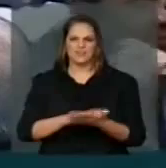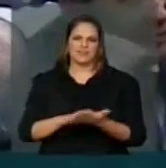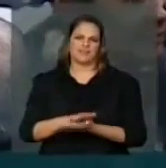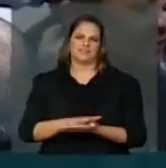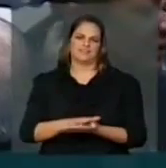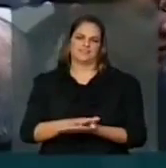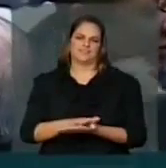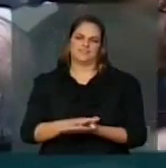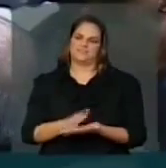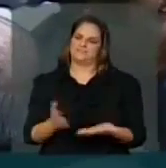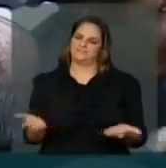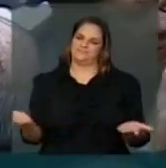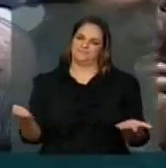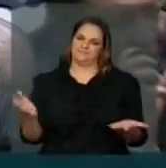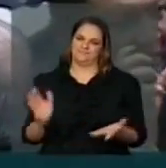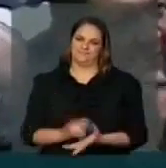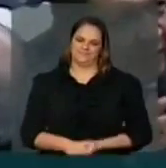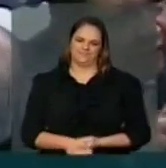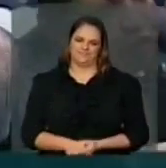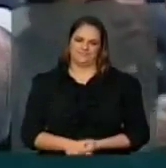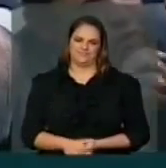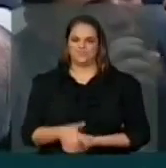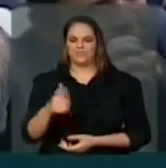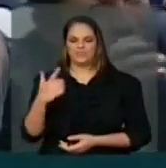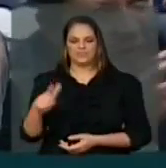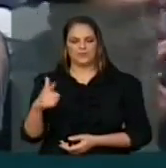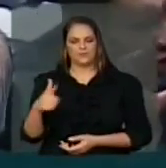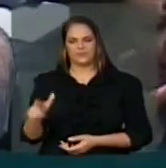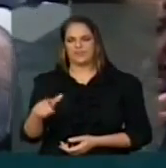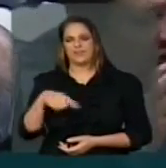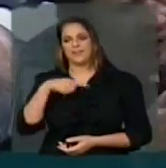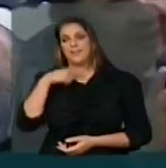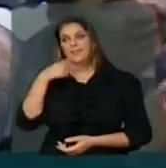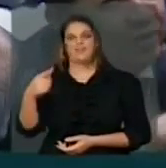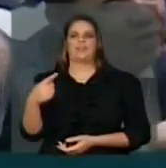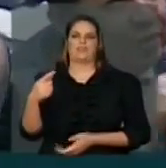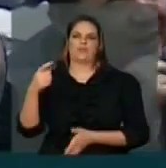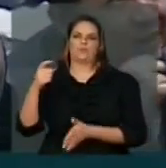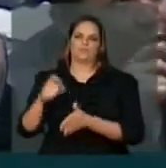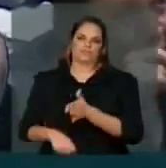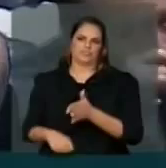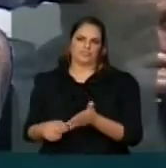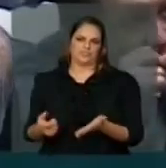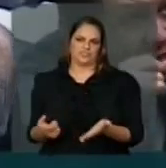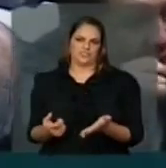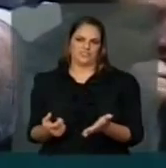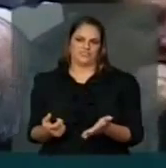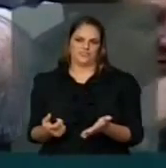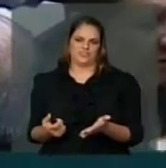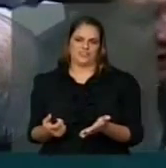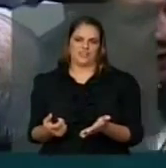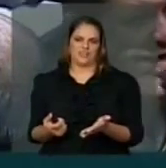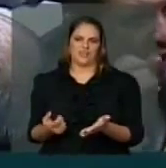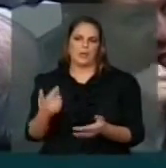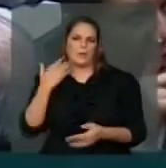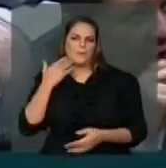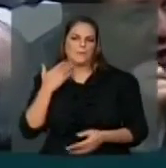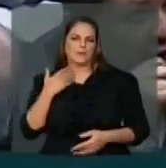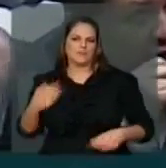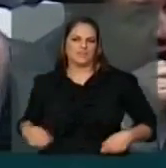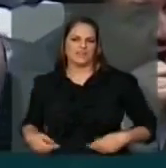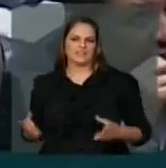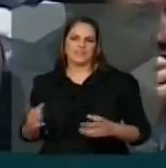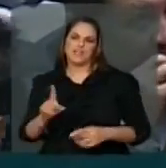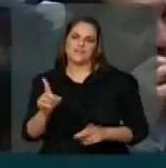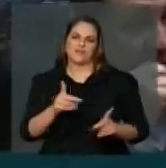taxas. Não há tributo que não seja repassado para com o consumidor final. No caso,